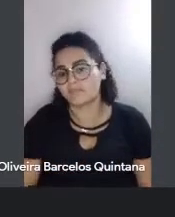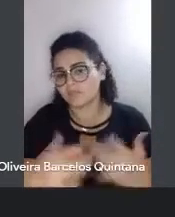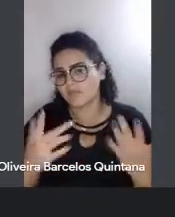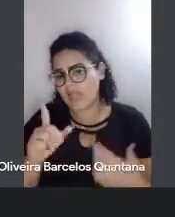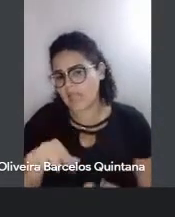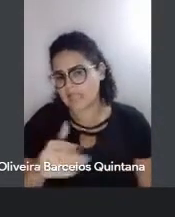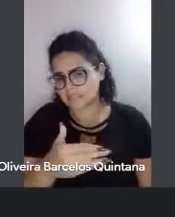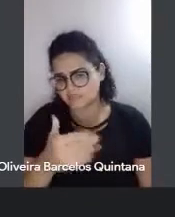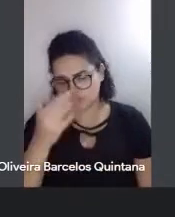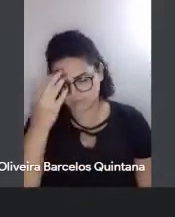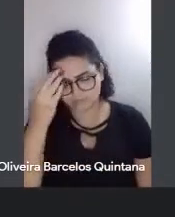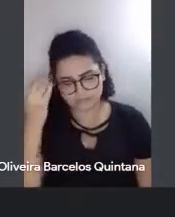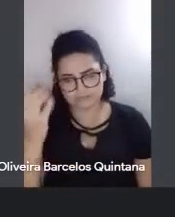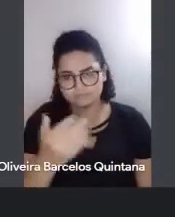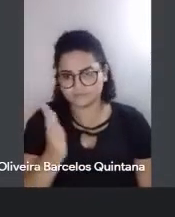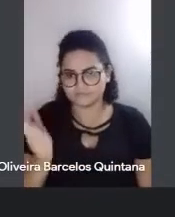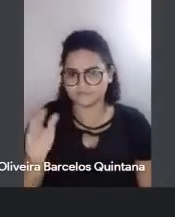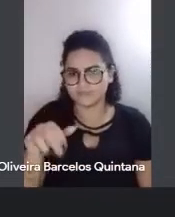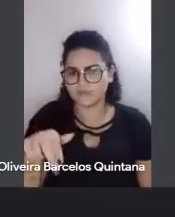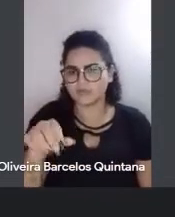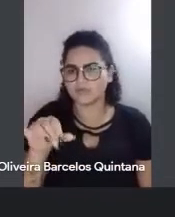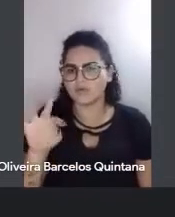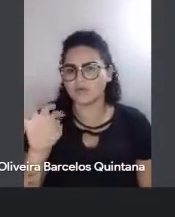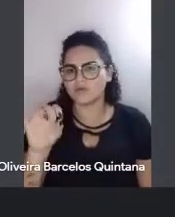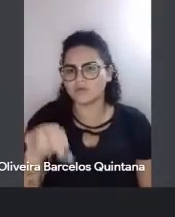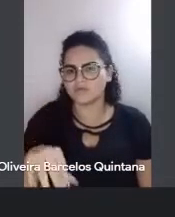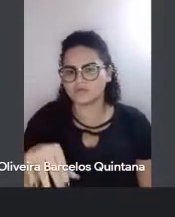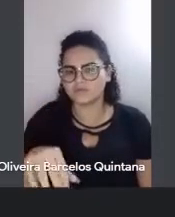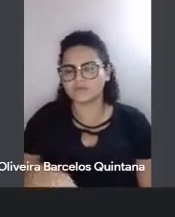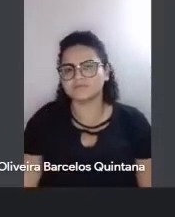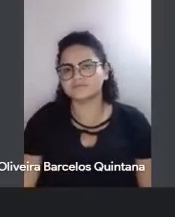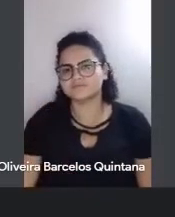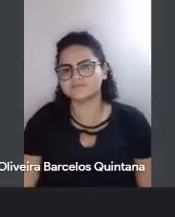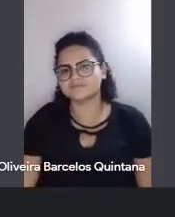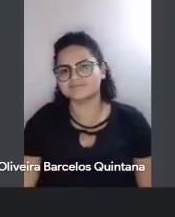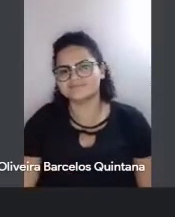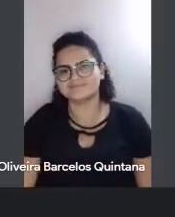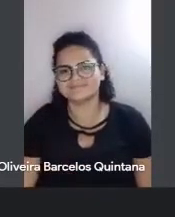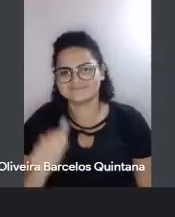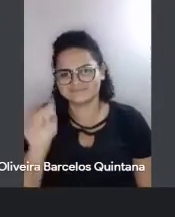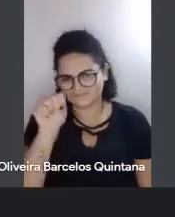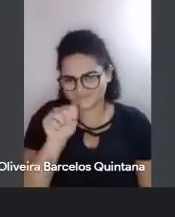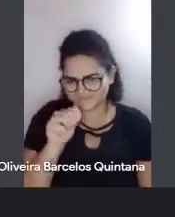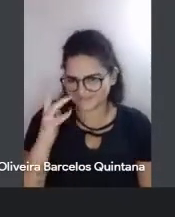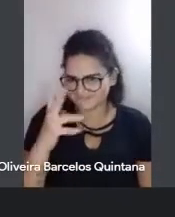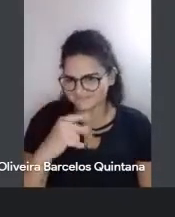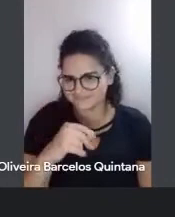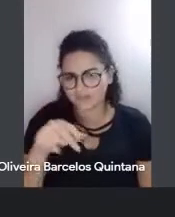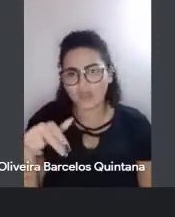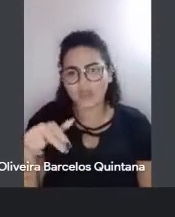passando aí para o Noilton. Coisa bela, coisa mulher, e aí, Noilton?